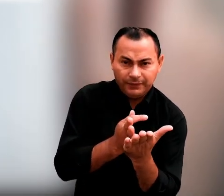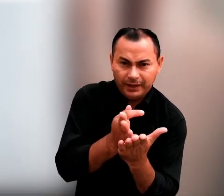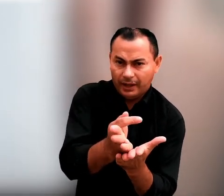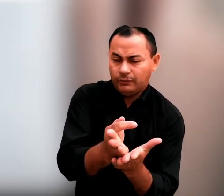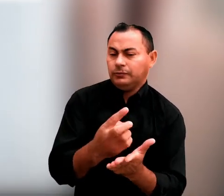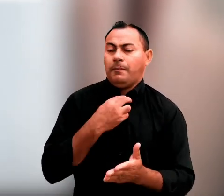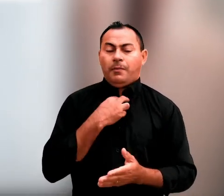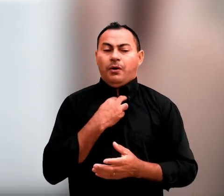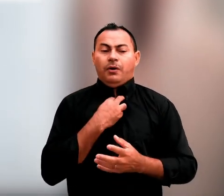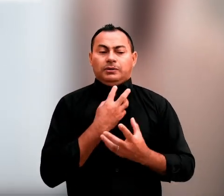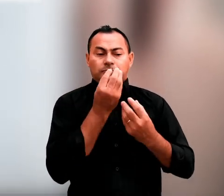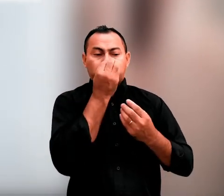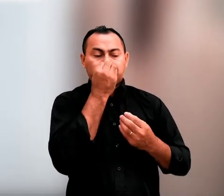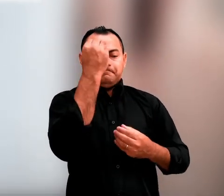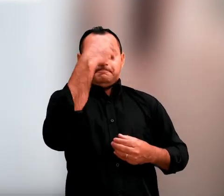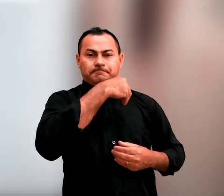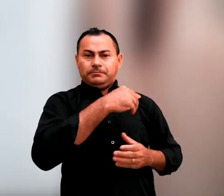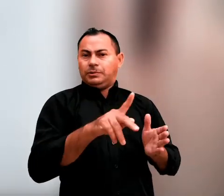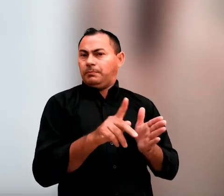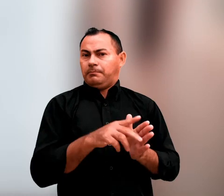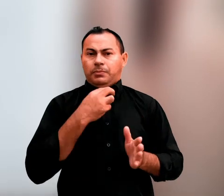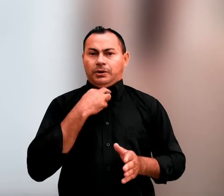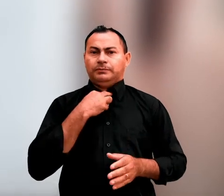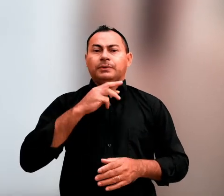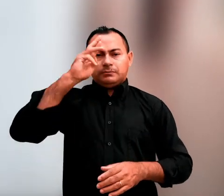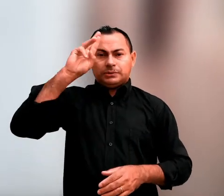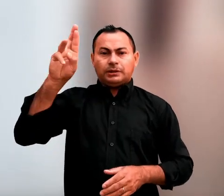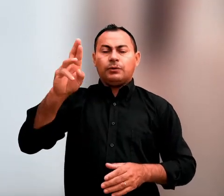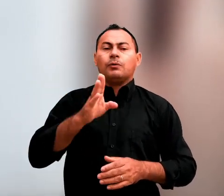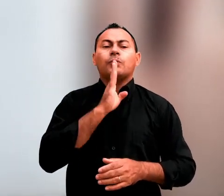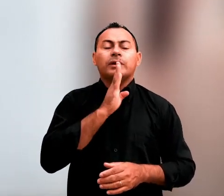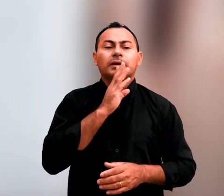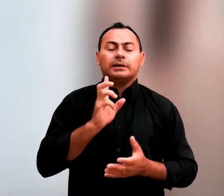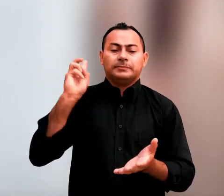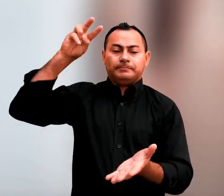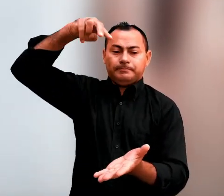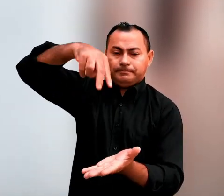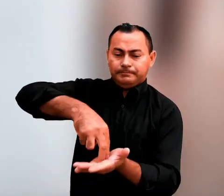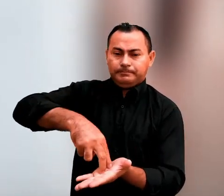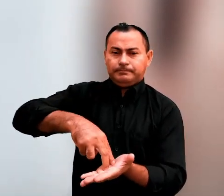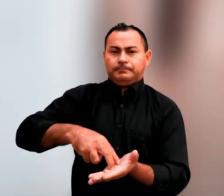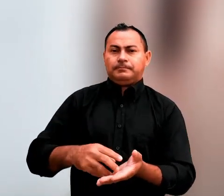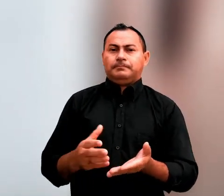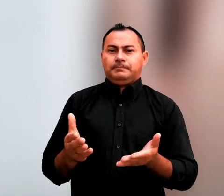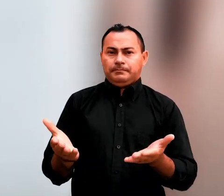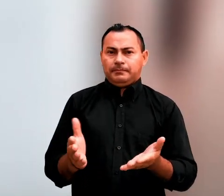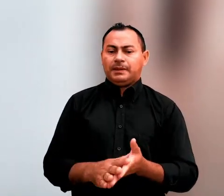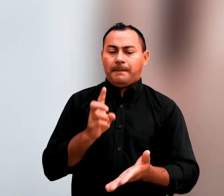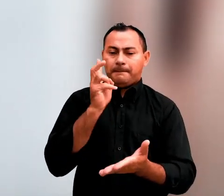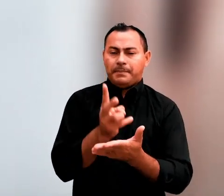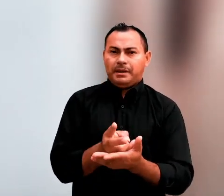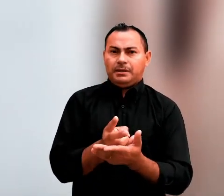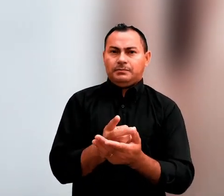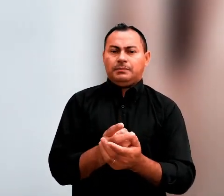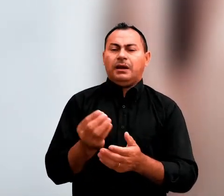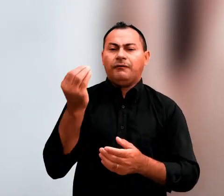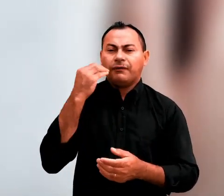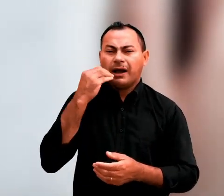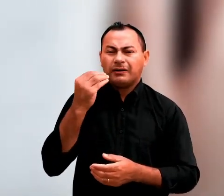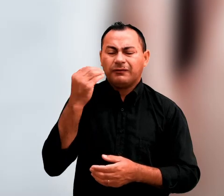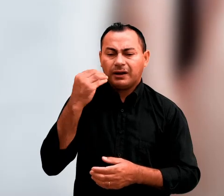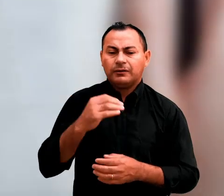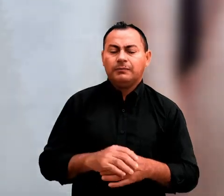pois não pode negar-se a si mesmo. O Senhor conhece quem lhe pertence. Mesmo que estejamos